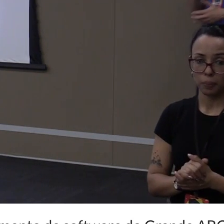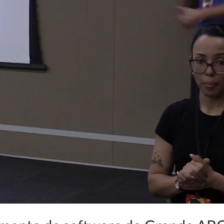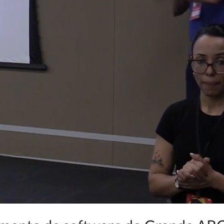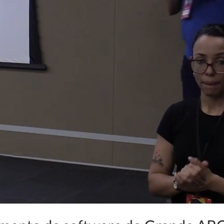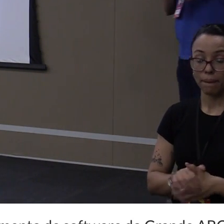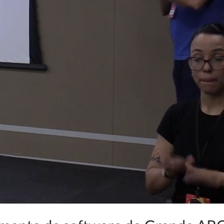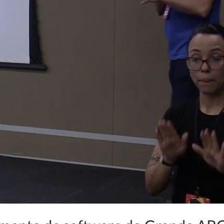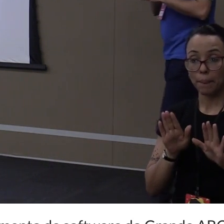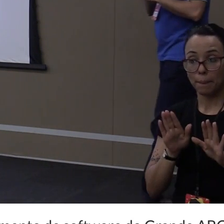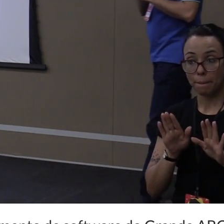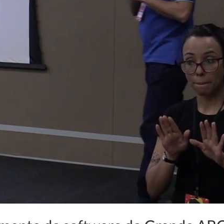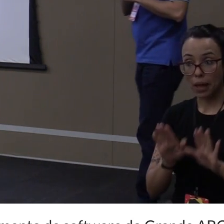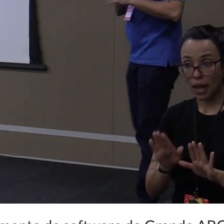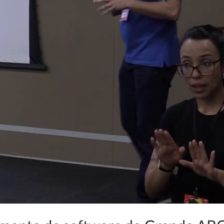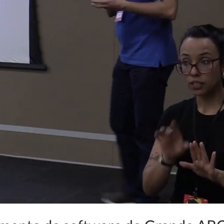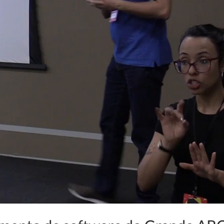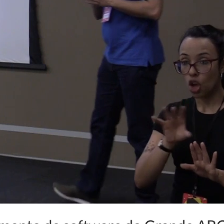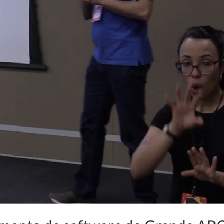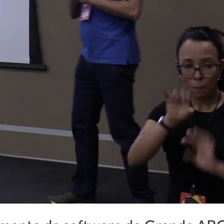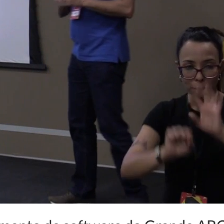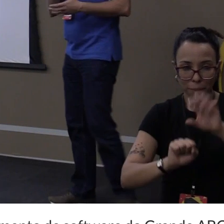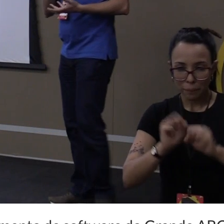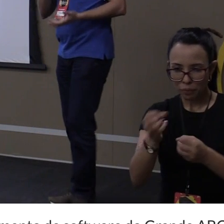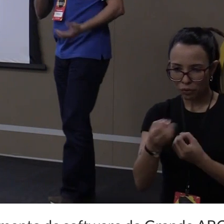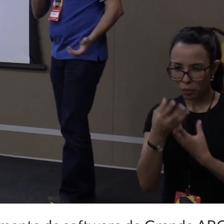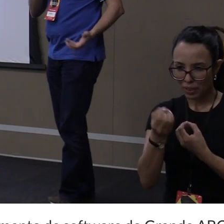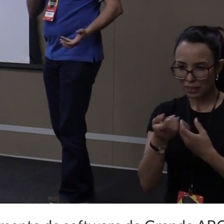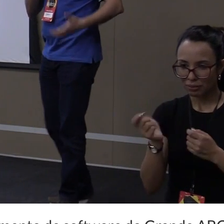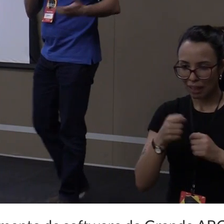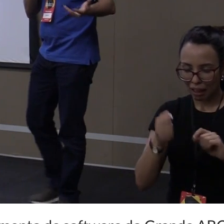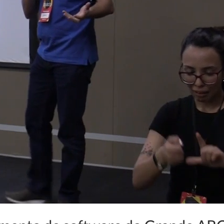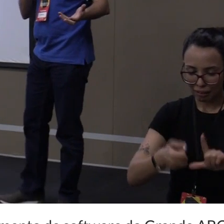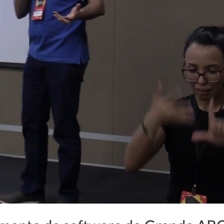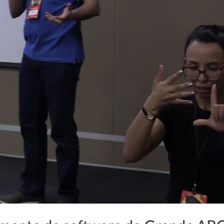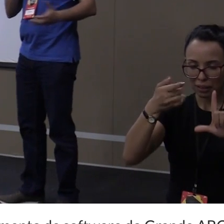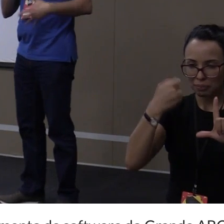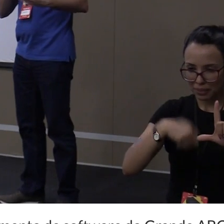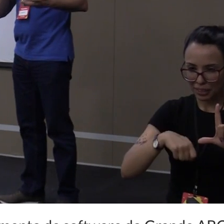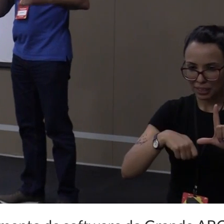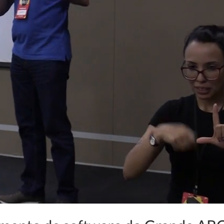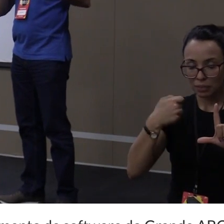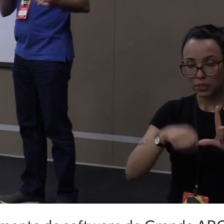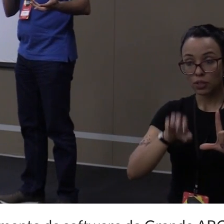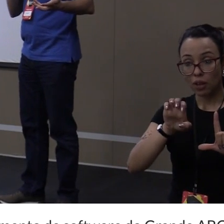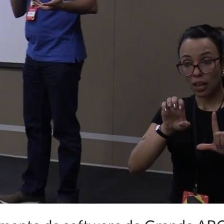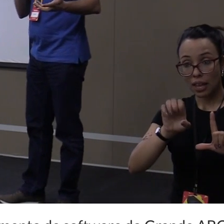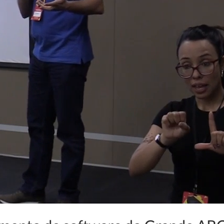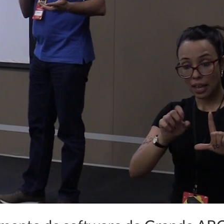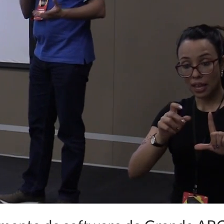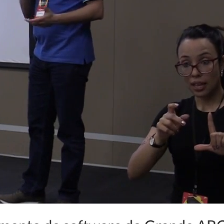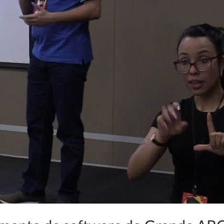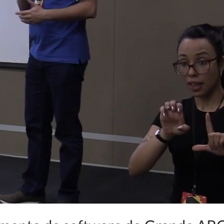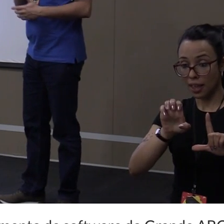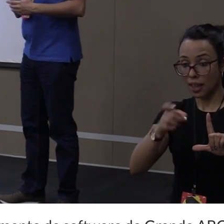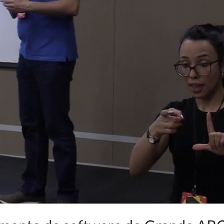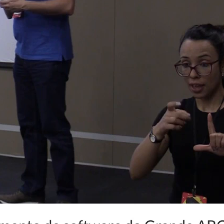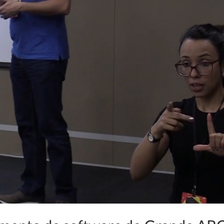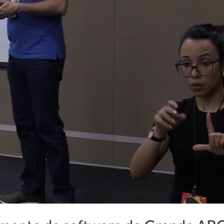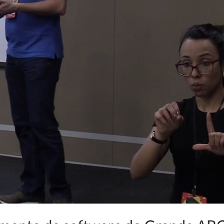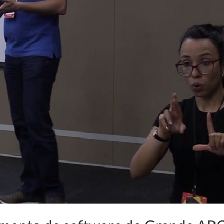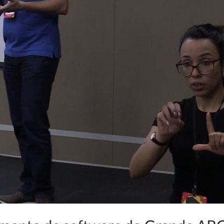Aqui, só pegar as informações no log não serve. Eu preciso exportar essas informações para poder utilizá-las de algum jeito. Então,